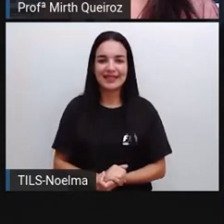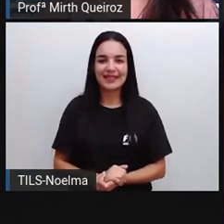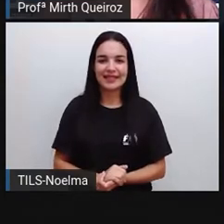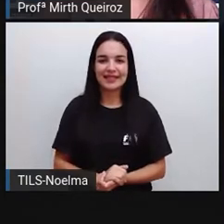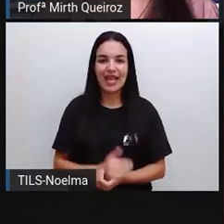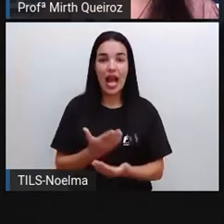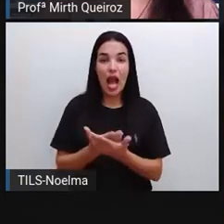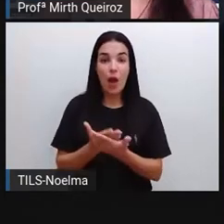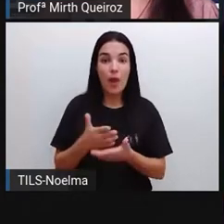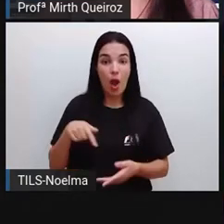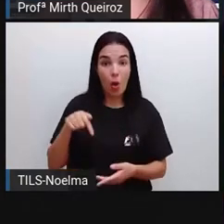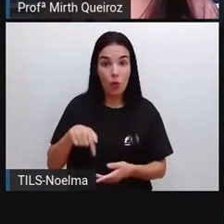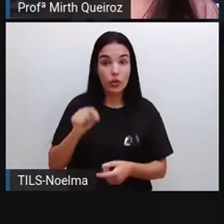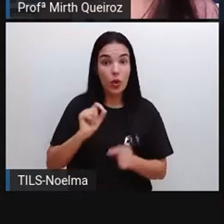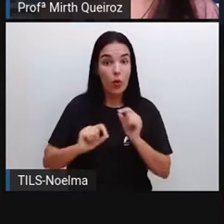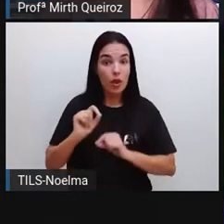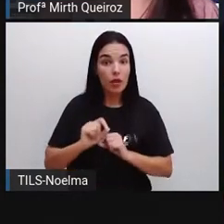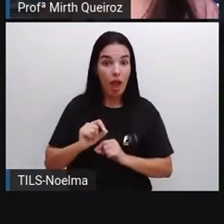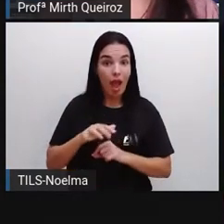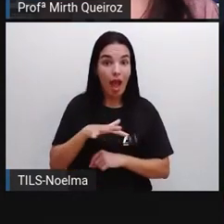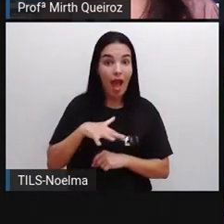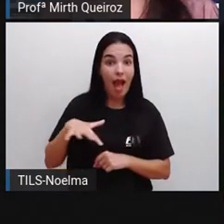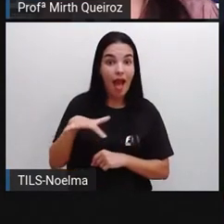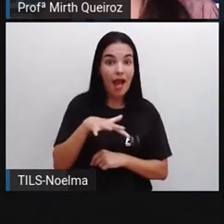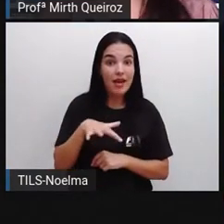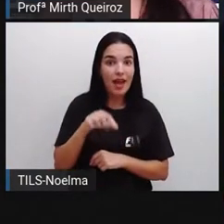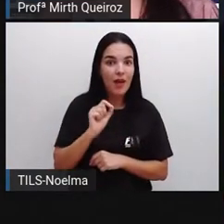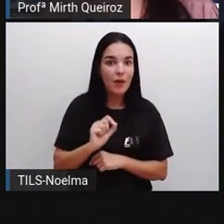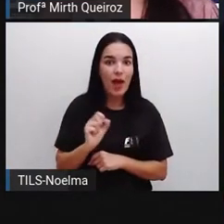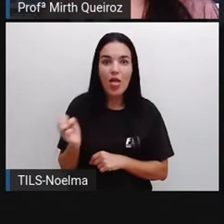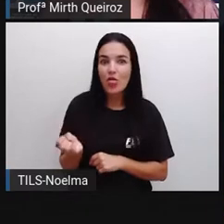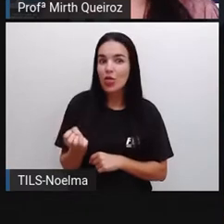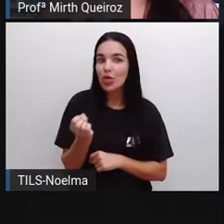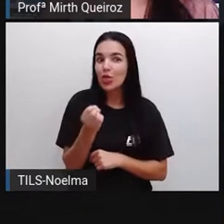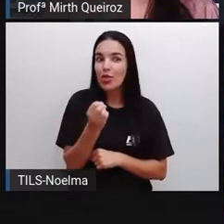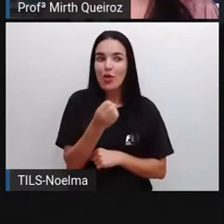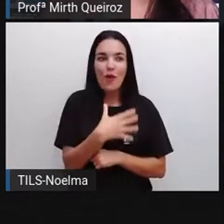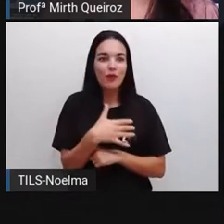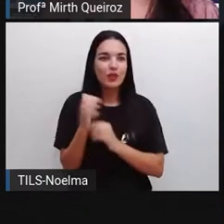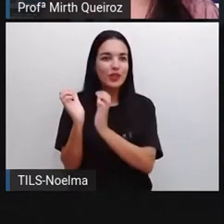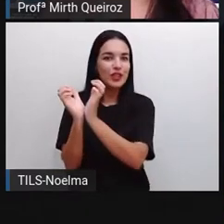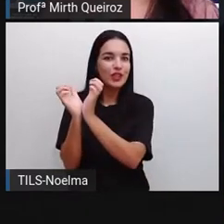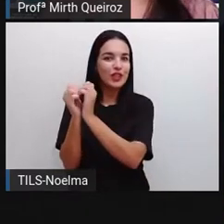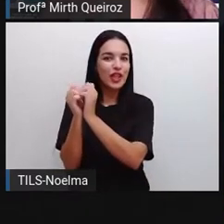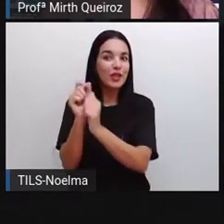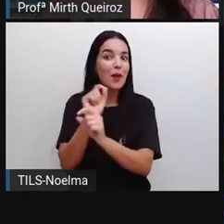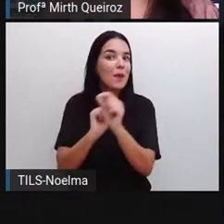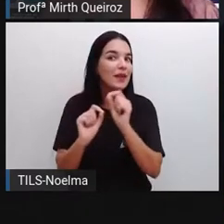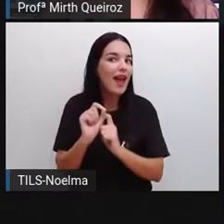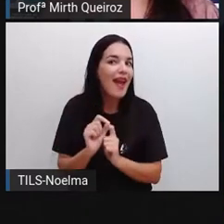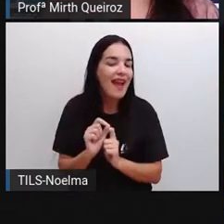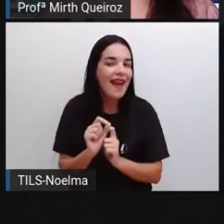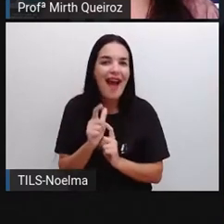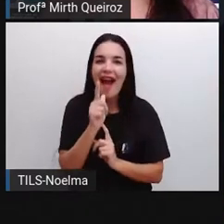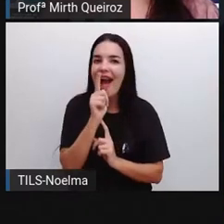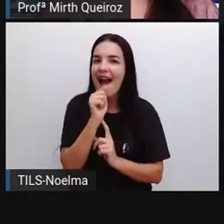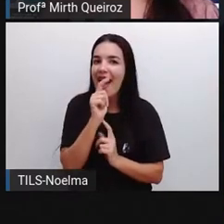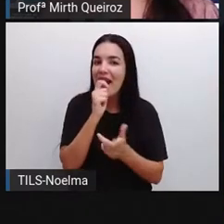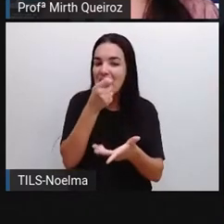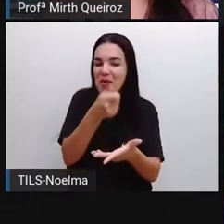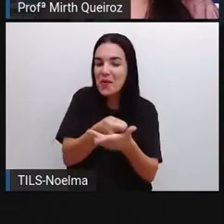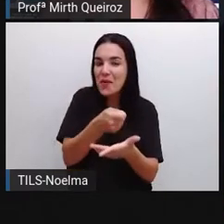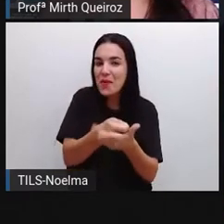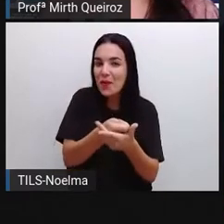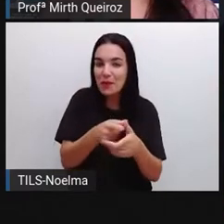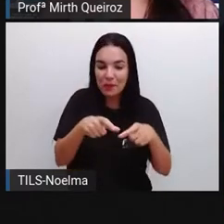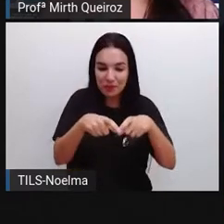Na aula de hoje nós iremos estudar um novo gênero, o gênero conta de água. Você